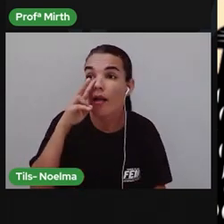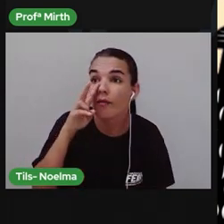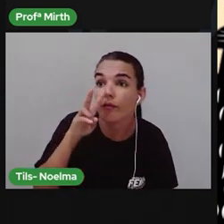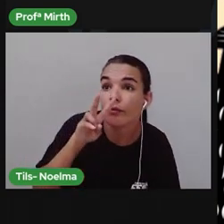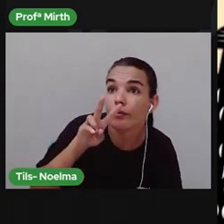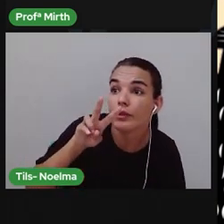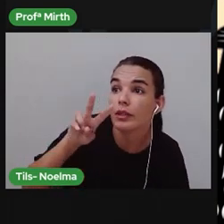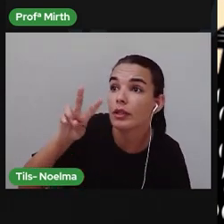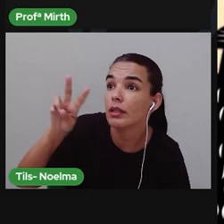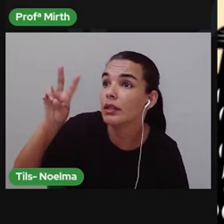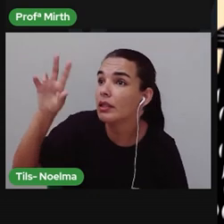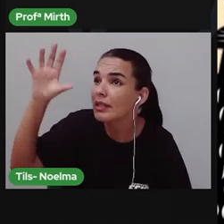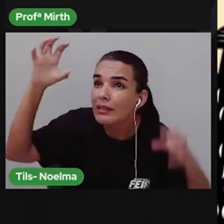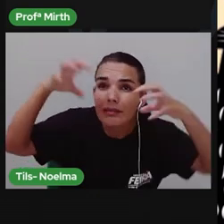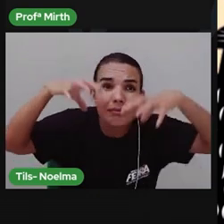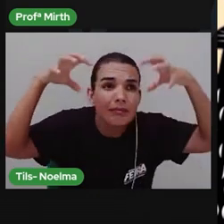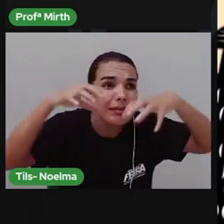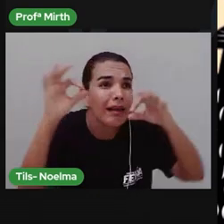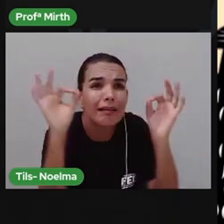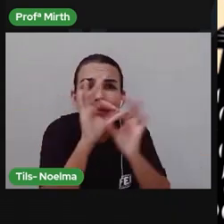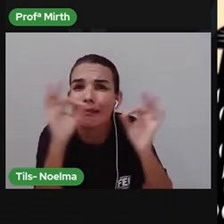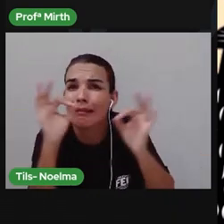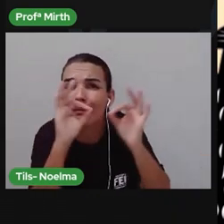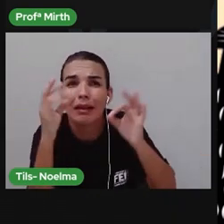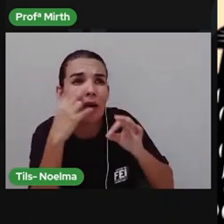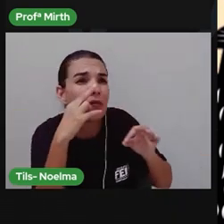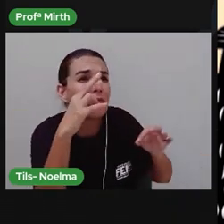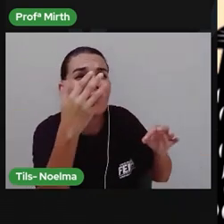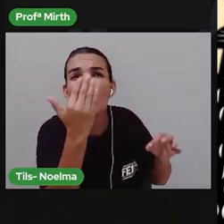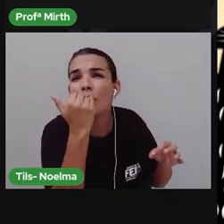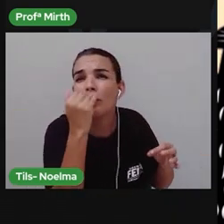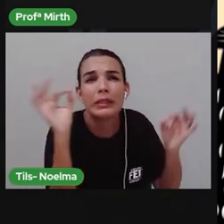Via seca, via fome